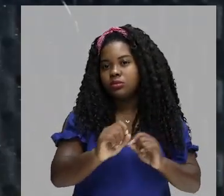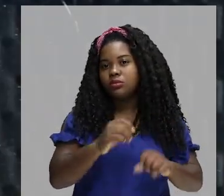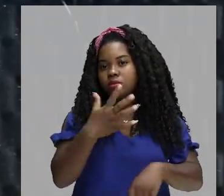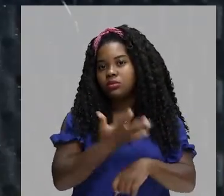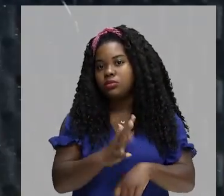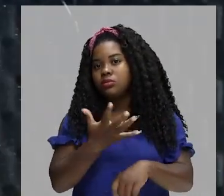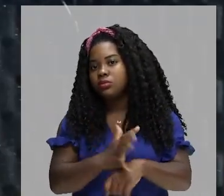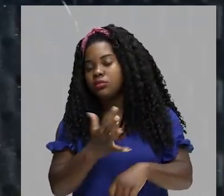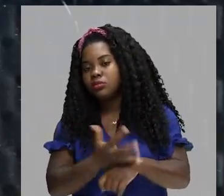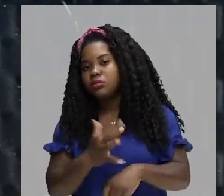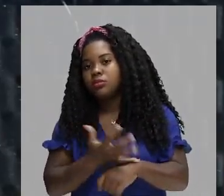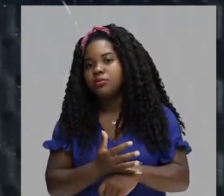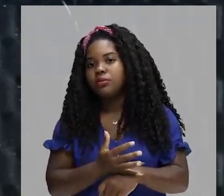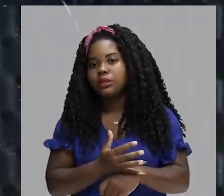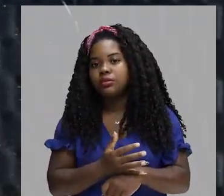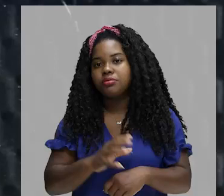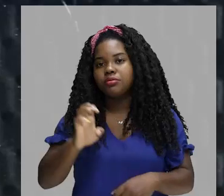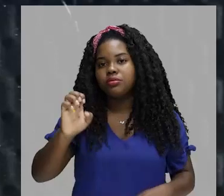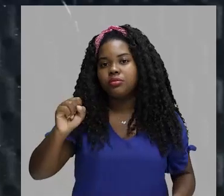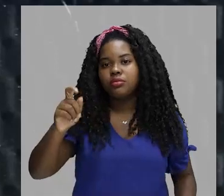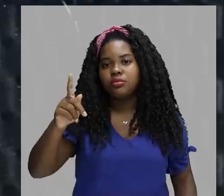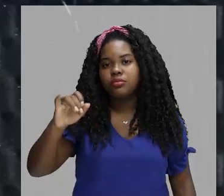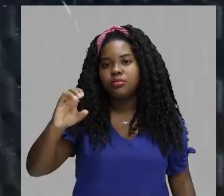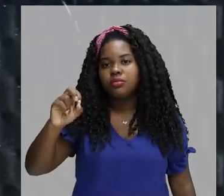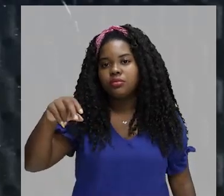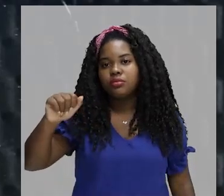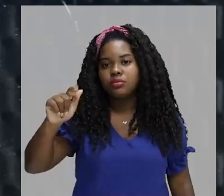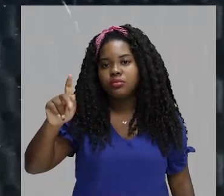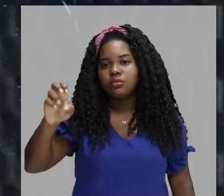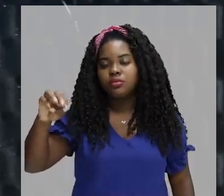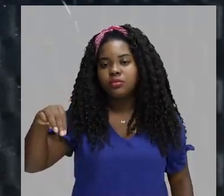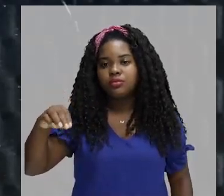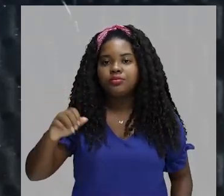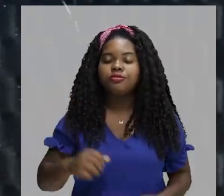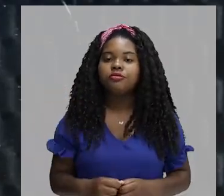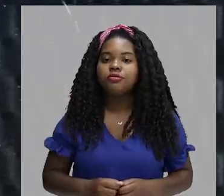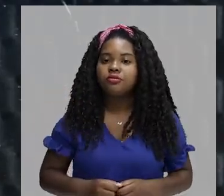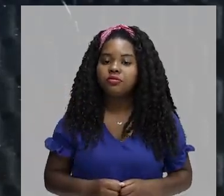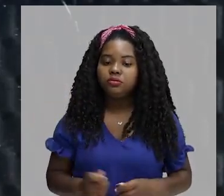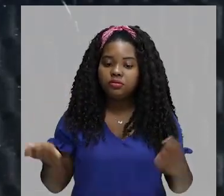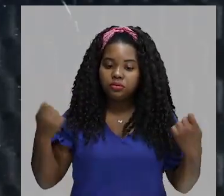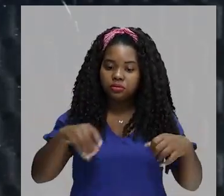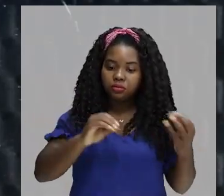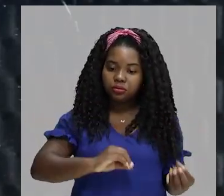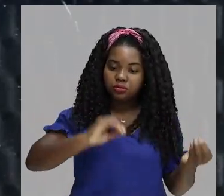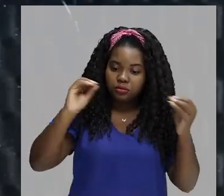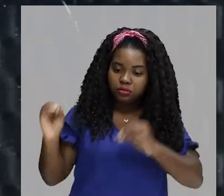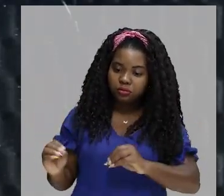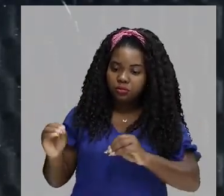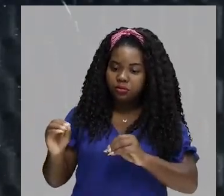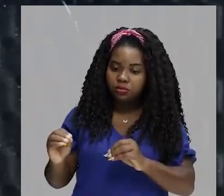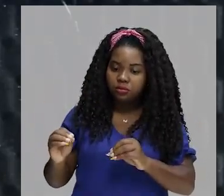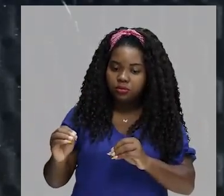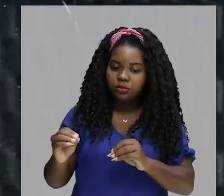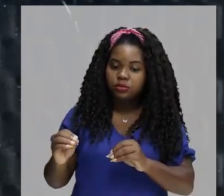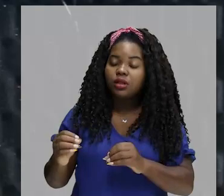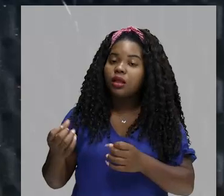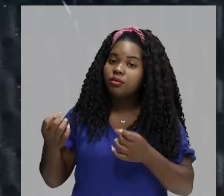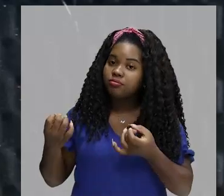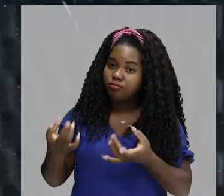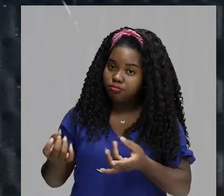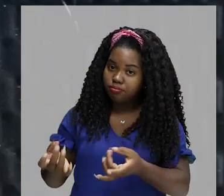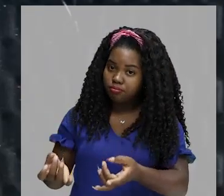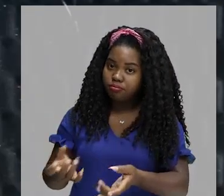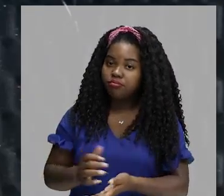espionagem. Então, no corpo da pirâmide azteca, eu poderia colocar a presença desses comerciantes